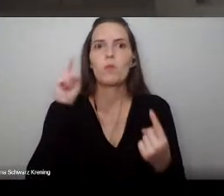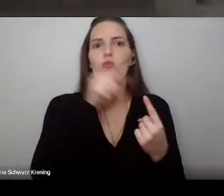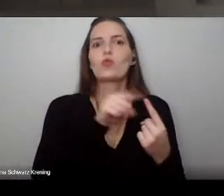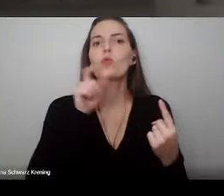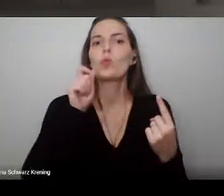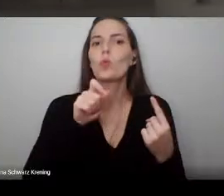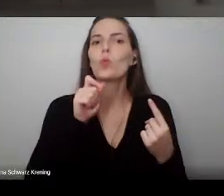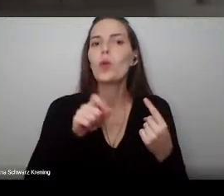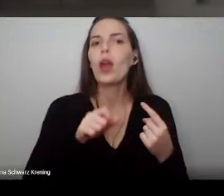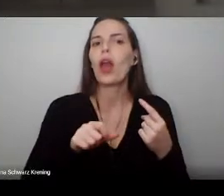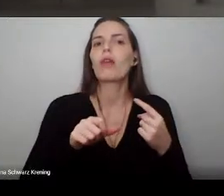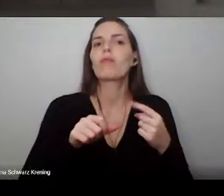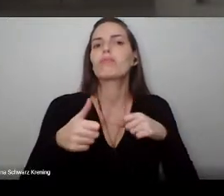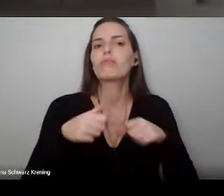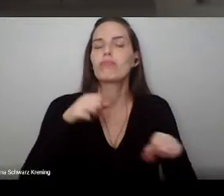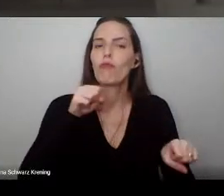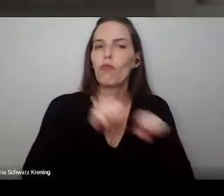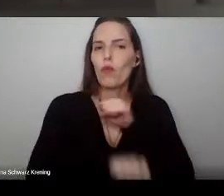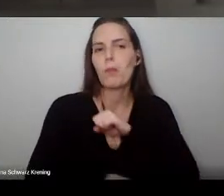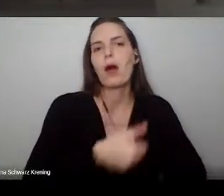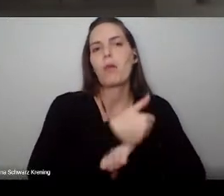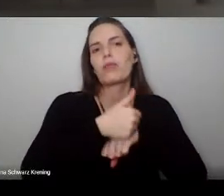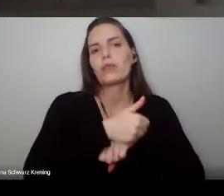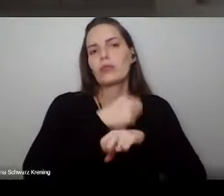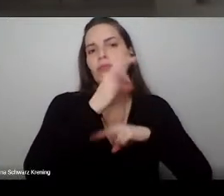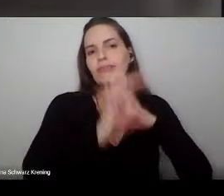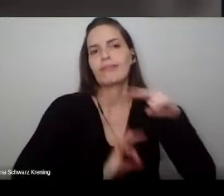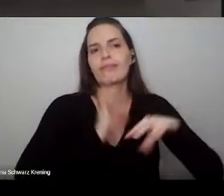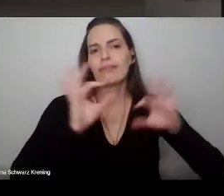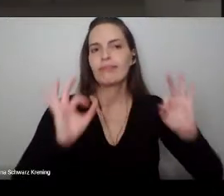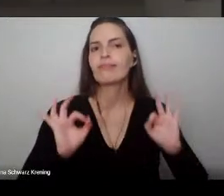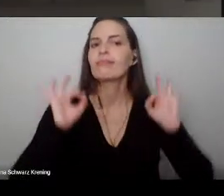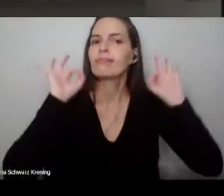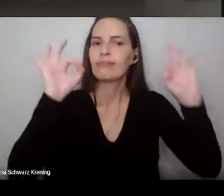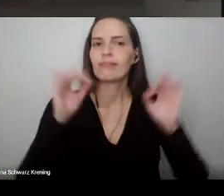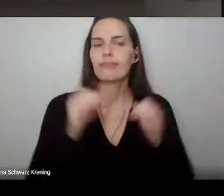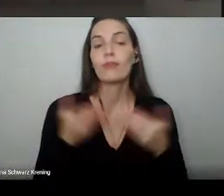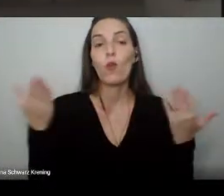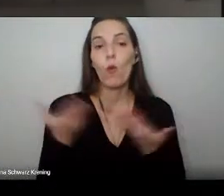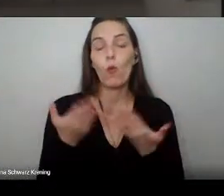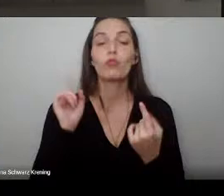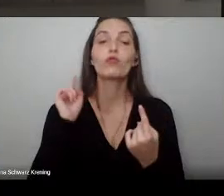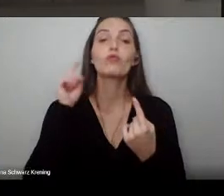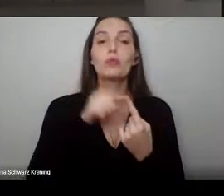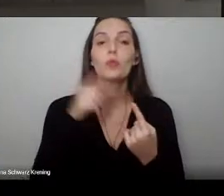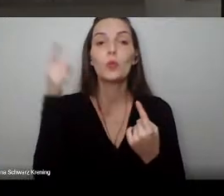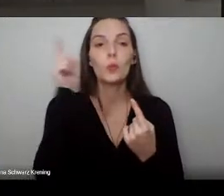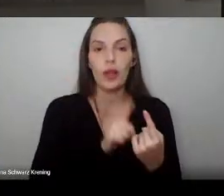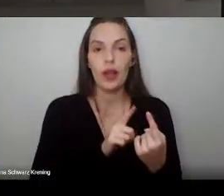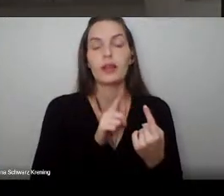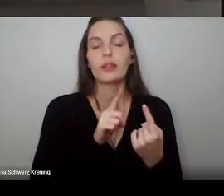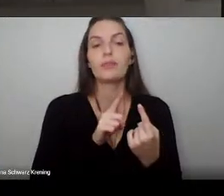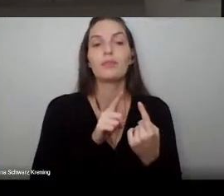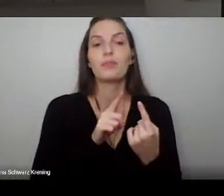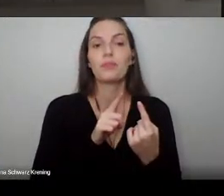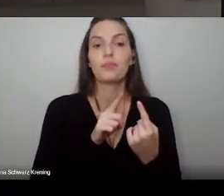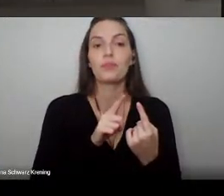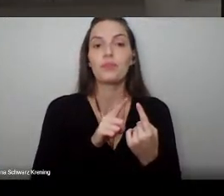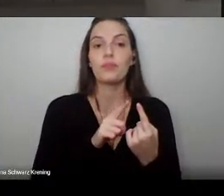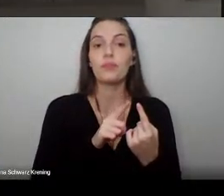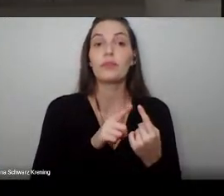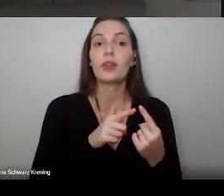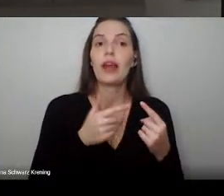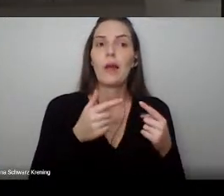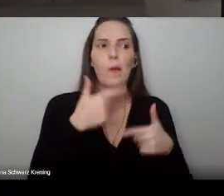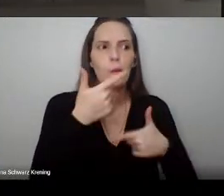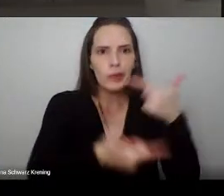médicos de excelência. Hoje, esse propósito está se consolidando e o mercado de trabalho está sentindo com consistência a resposta desses